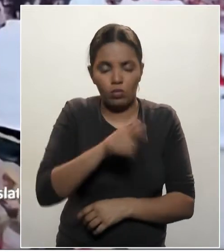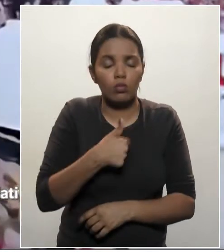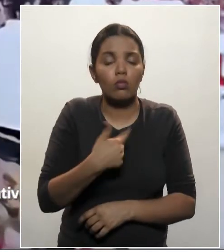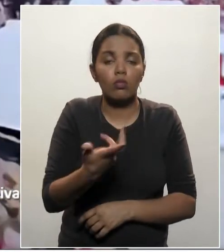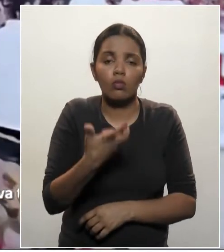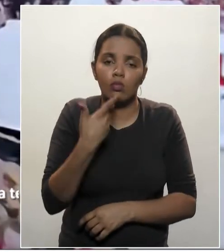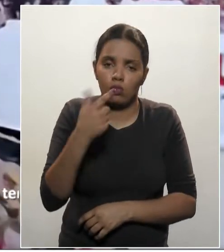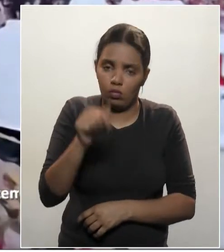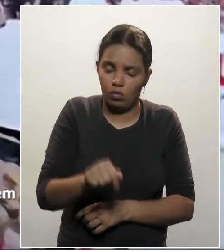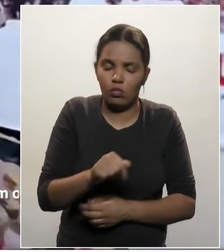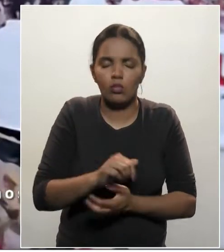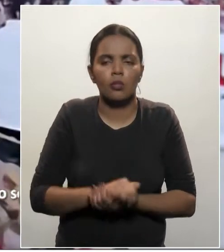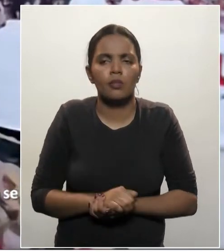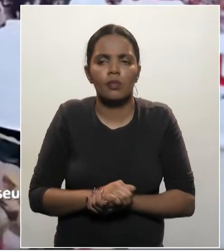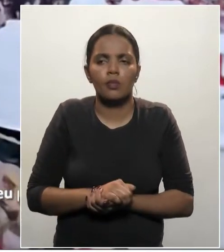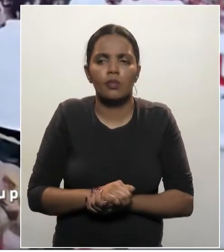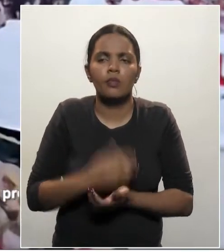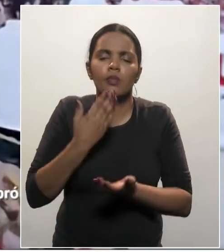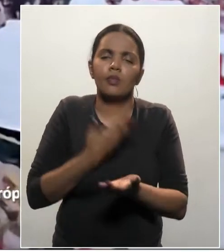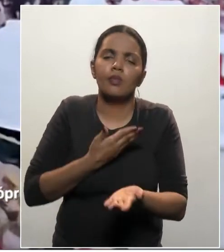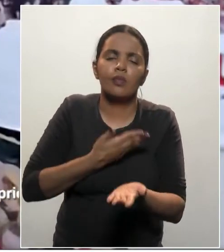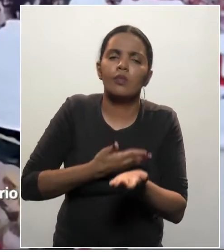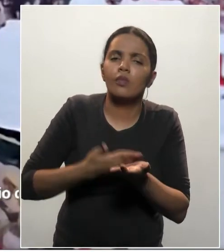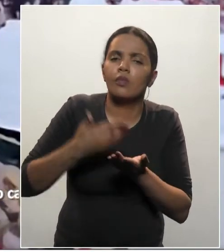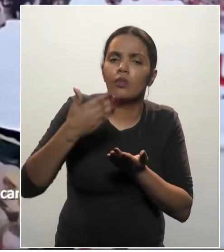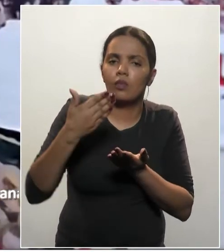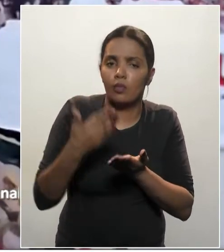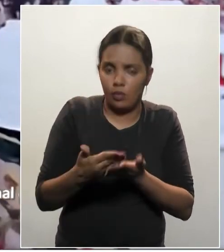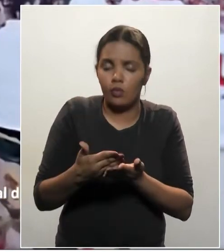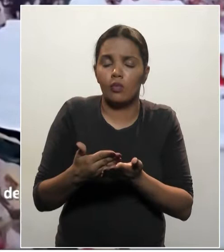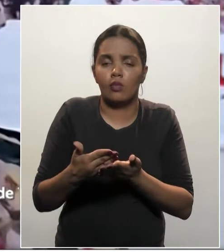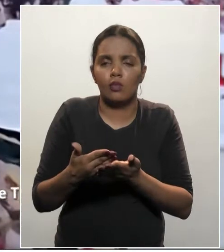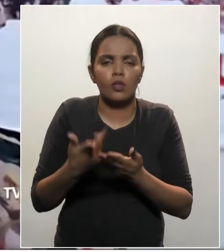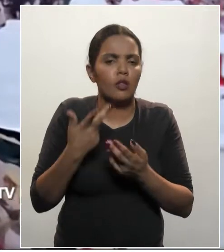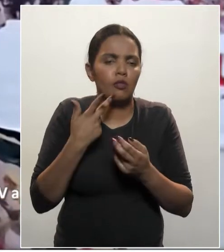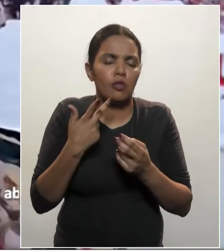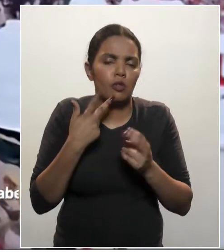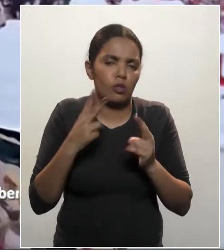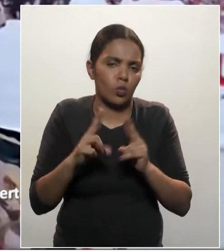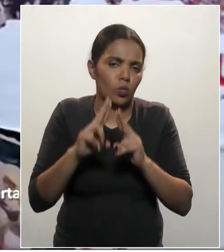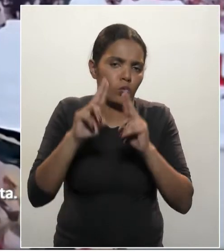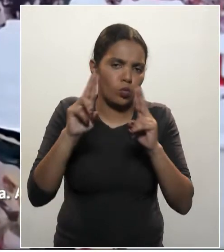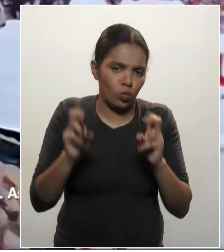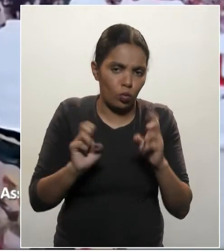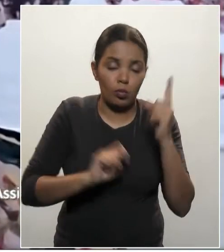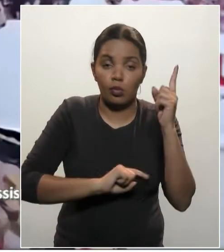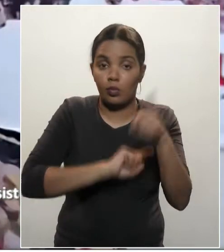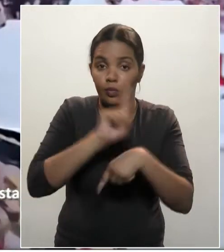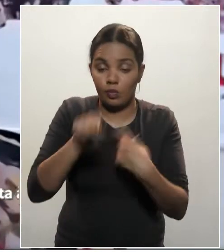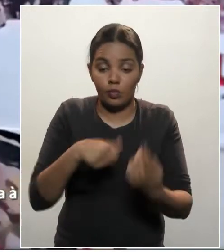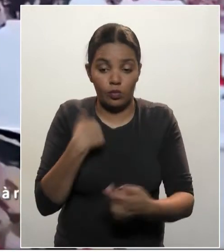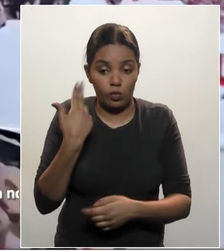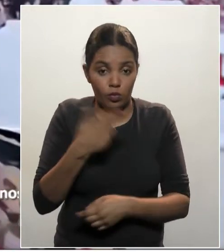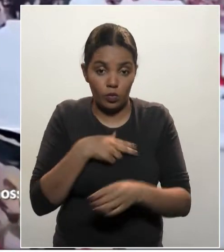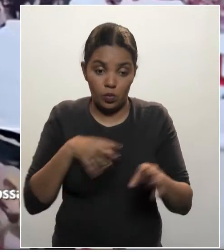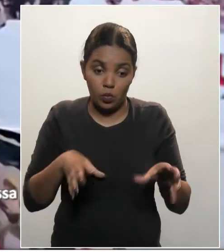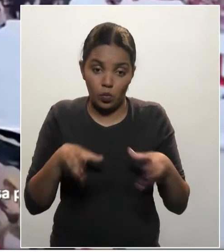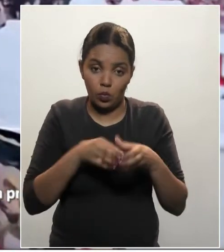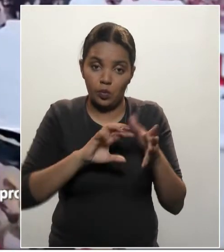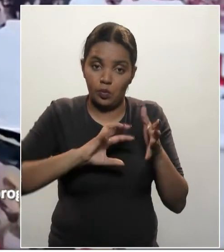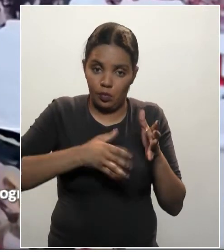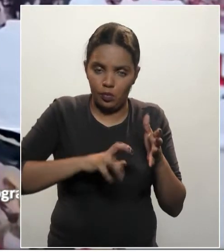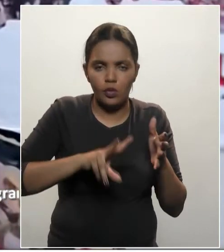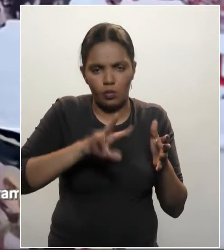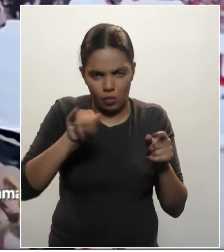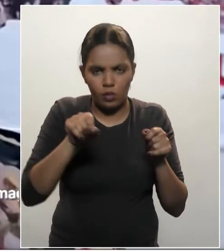aqui, inicialmente, a defesa e depois nossa bancada estará fazendo isso,